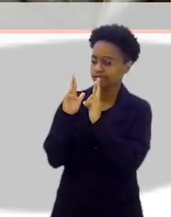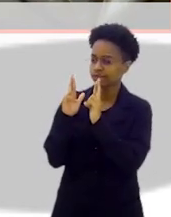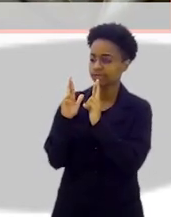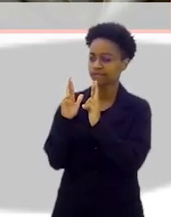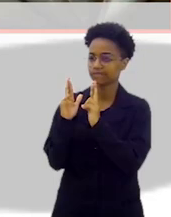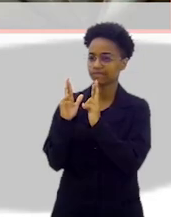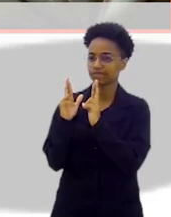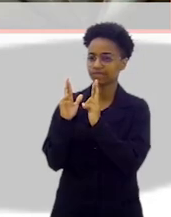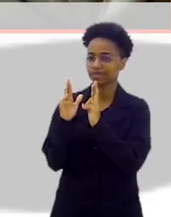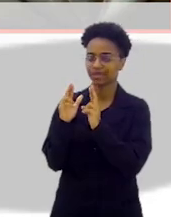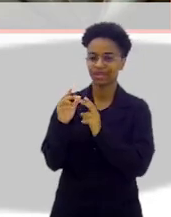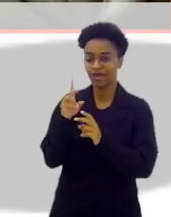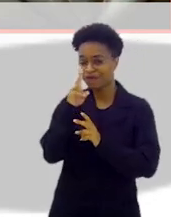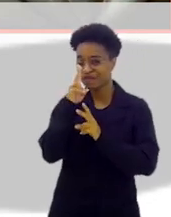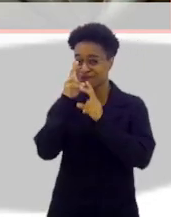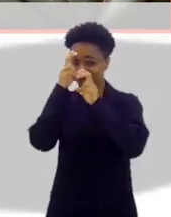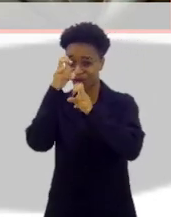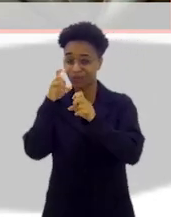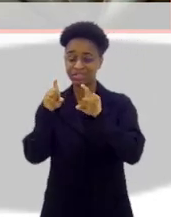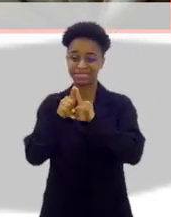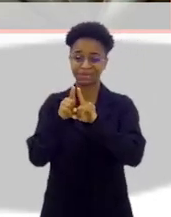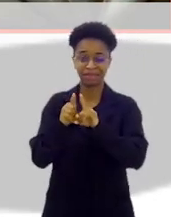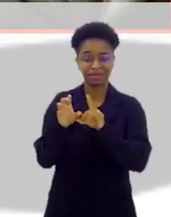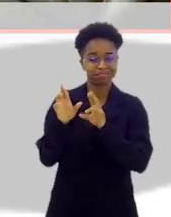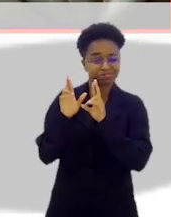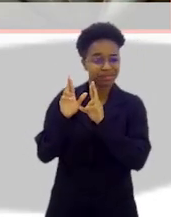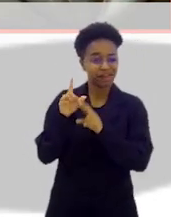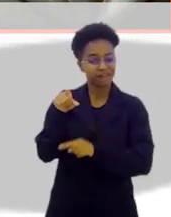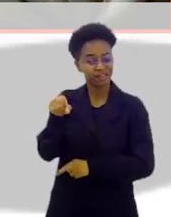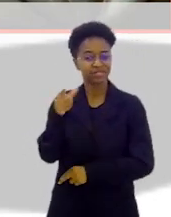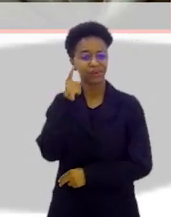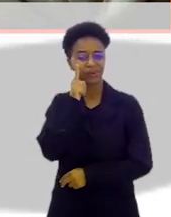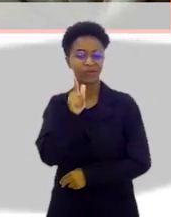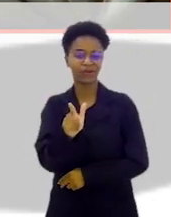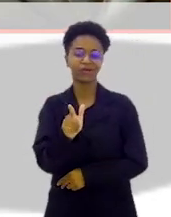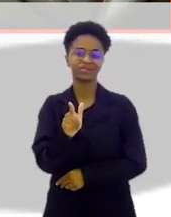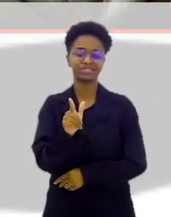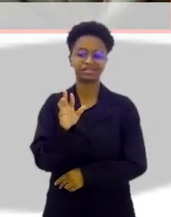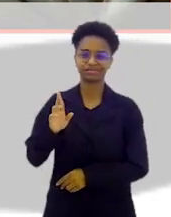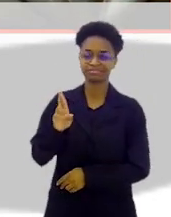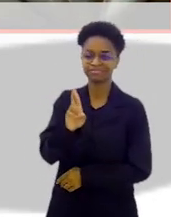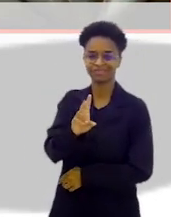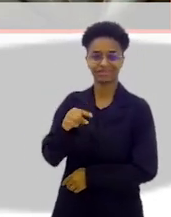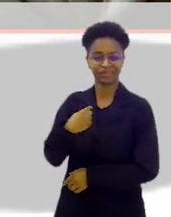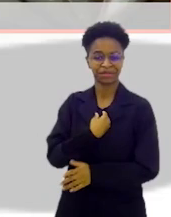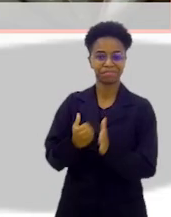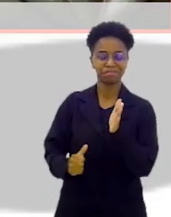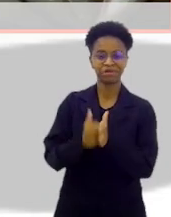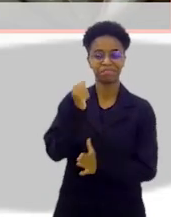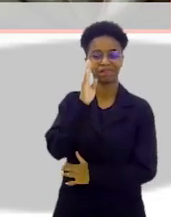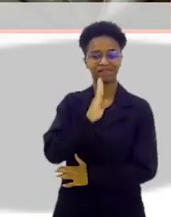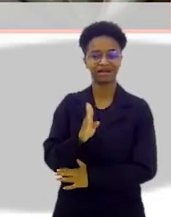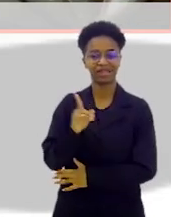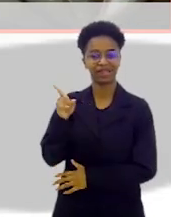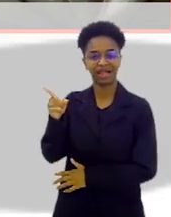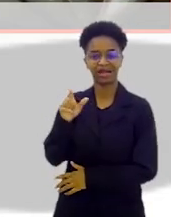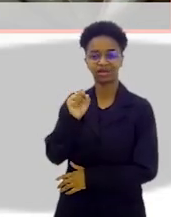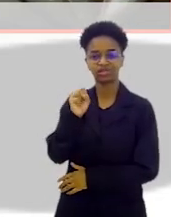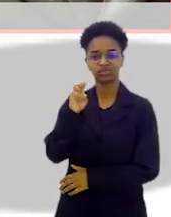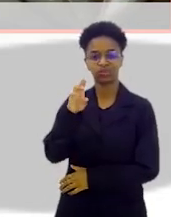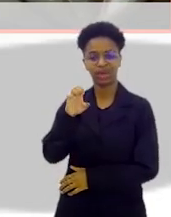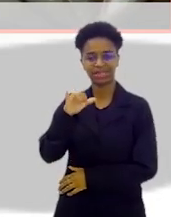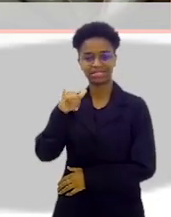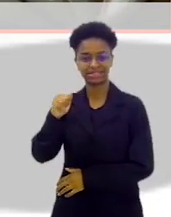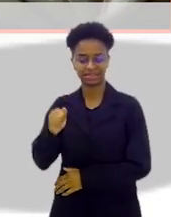aqui, olha, na força, na torcida para que você seja o nosso primeiro representante lá na